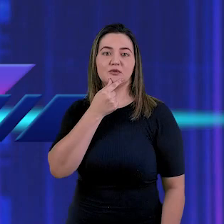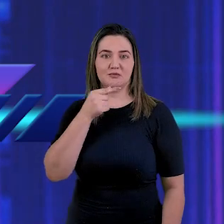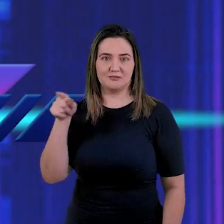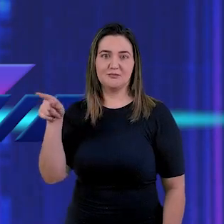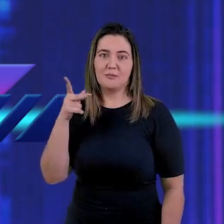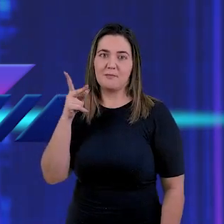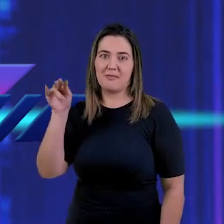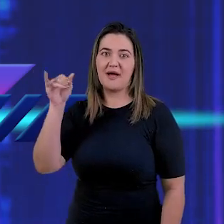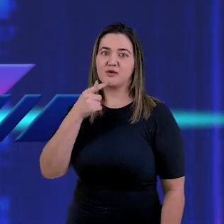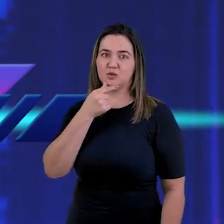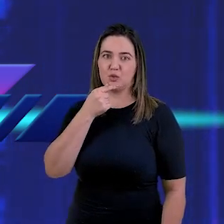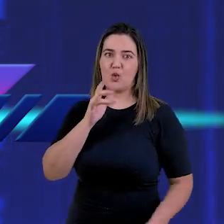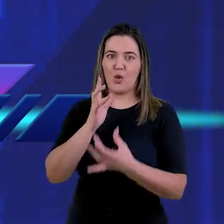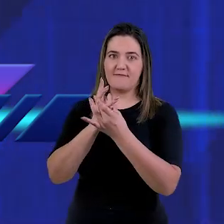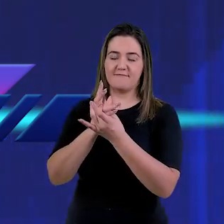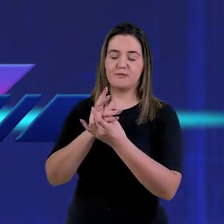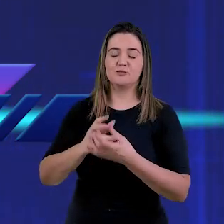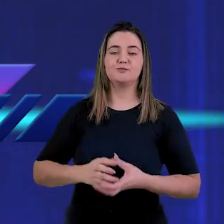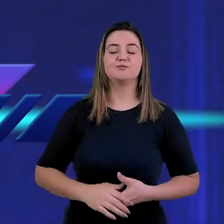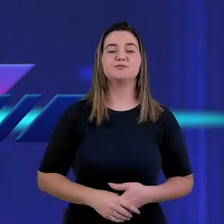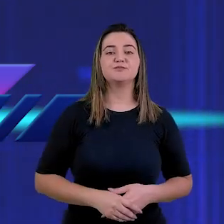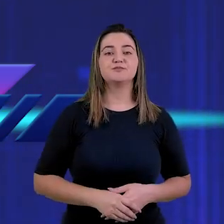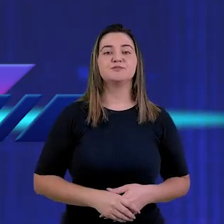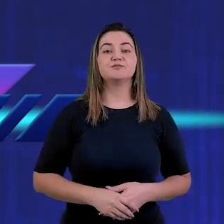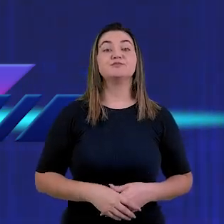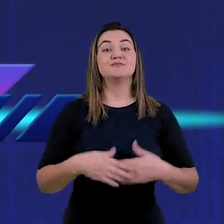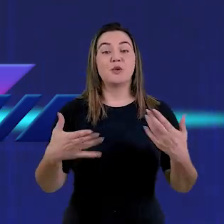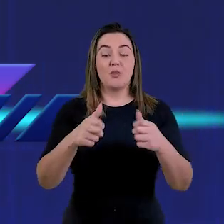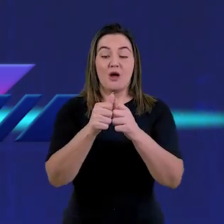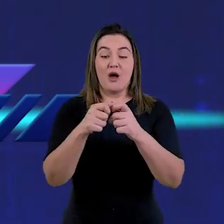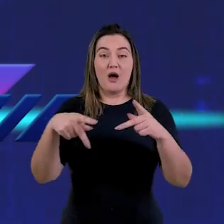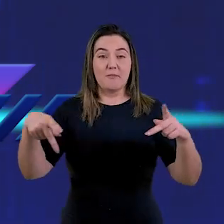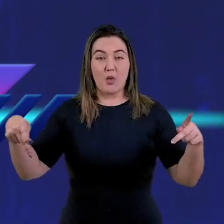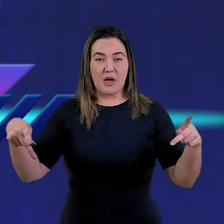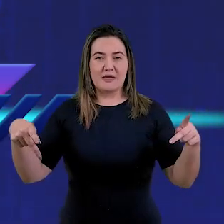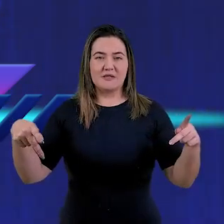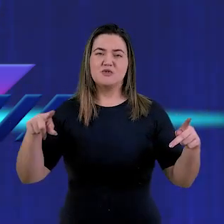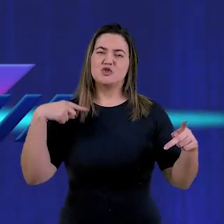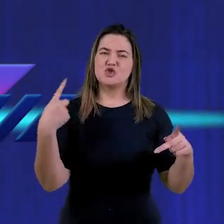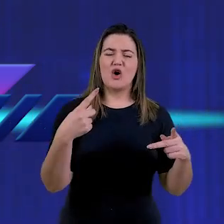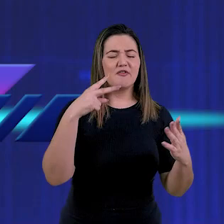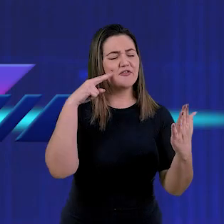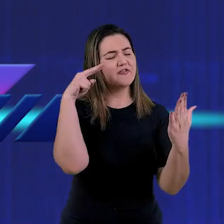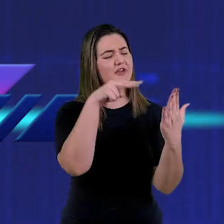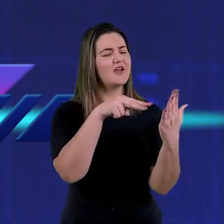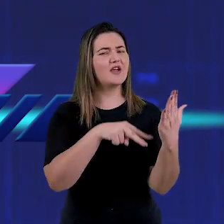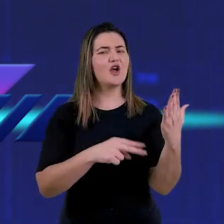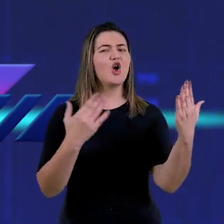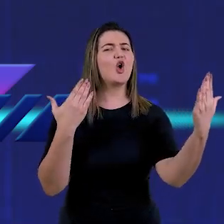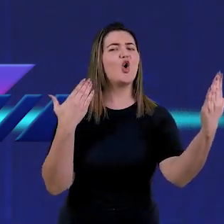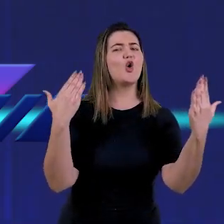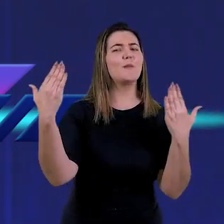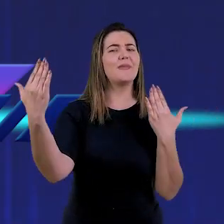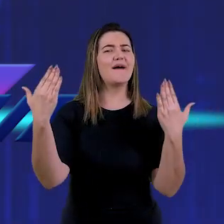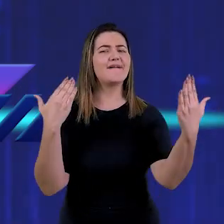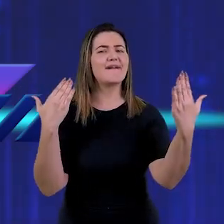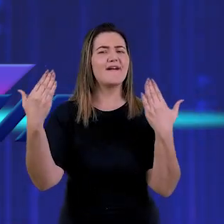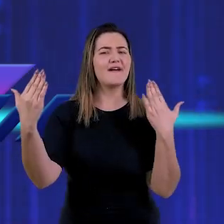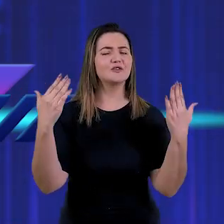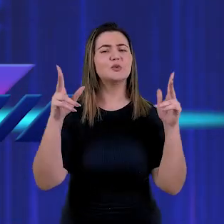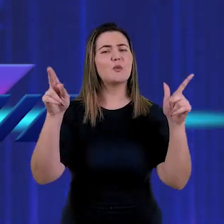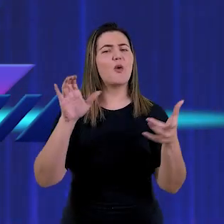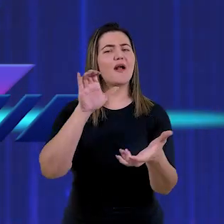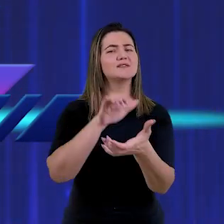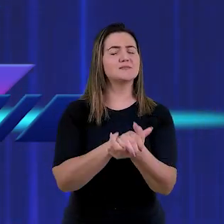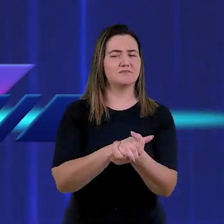Em todo o apocalipse, nós encontramos alguns elementos que são comparados àquilo que nós fazemos